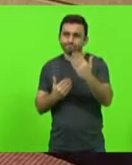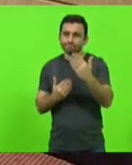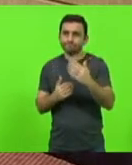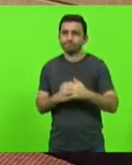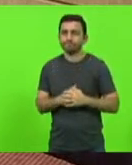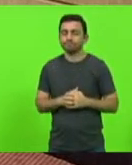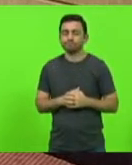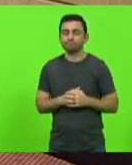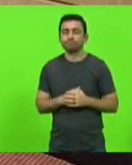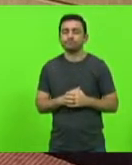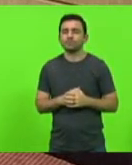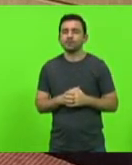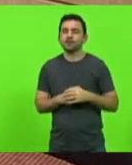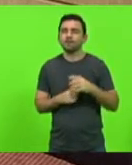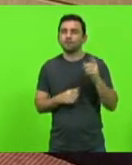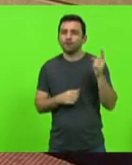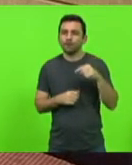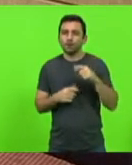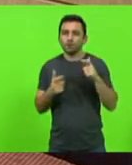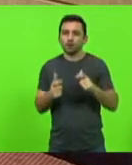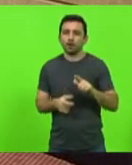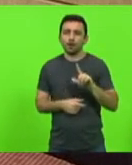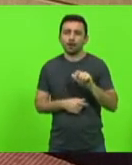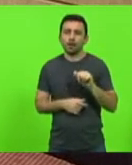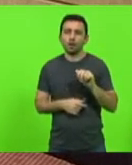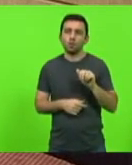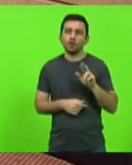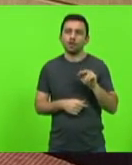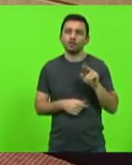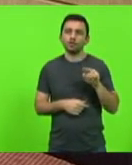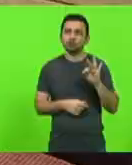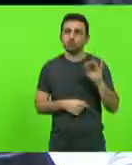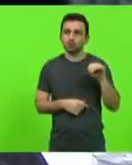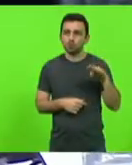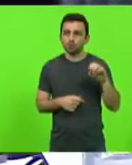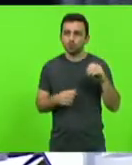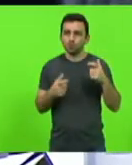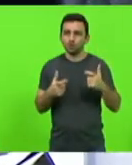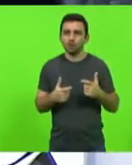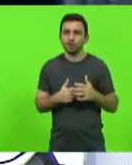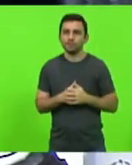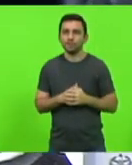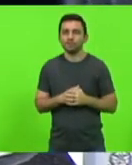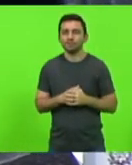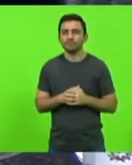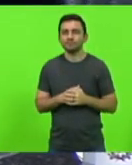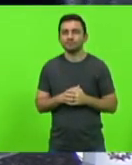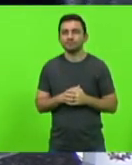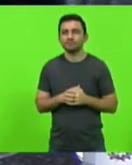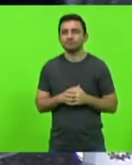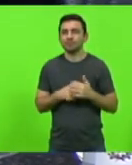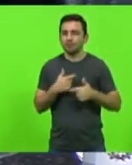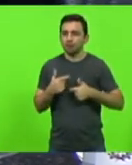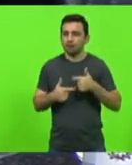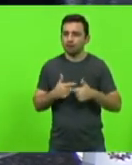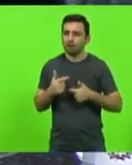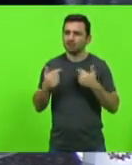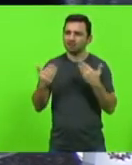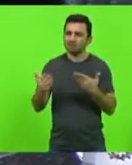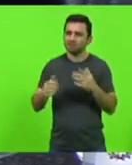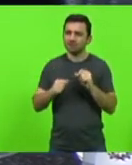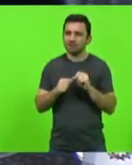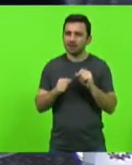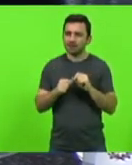ele que vem lá da Grande Laurentino, assim quando a gente se fala e assim dizemos, enfim, pelo trabalho que vem exercendo